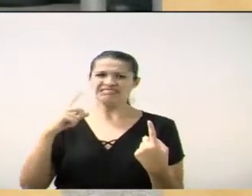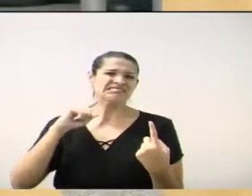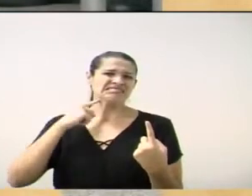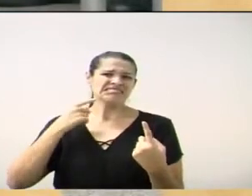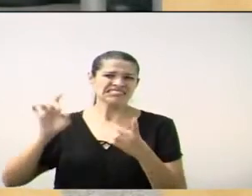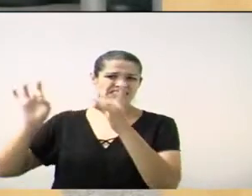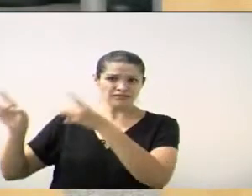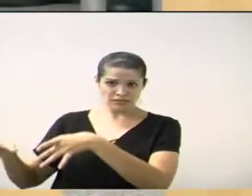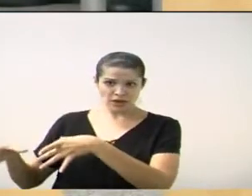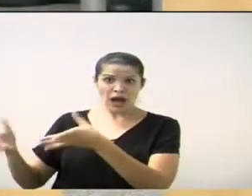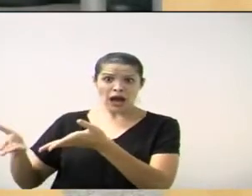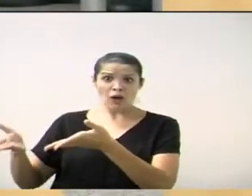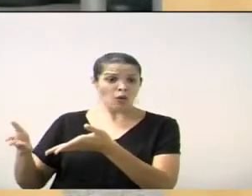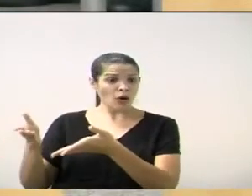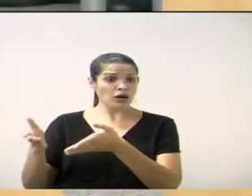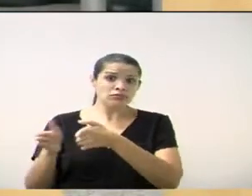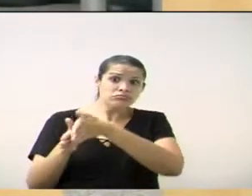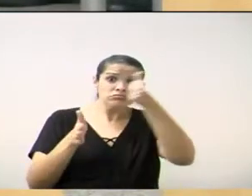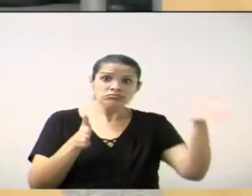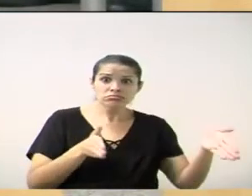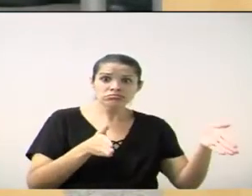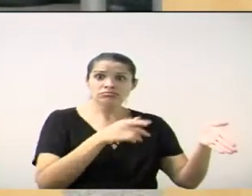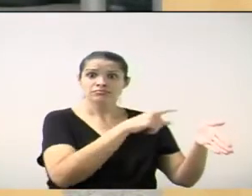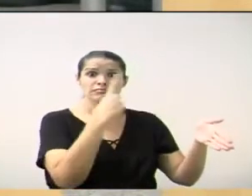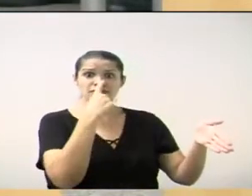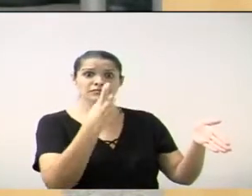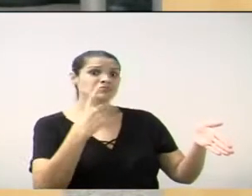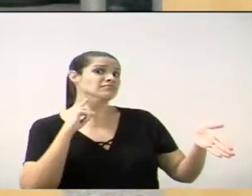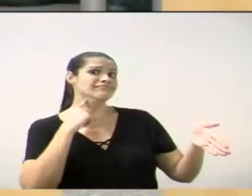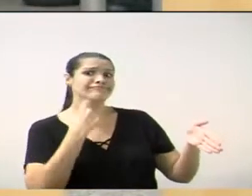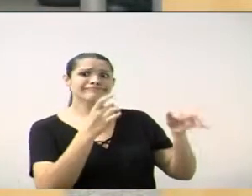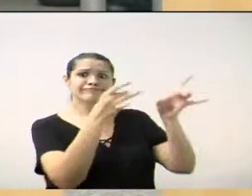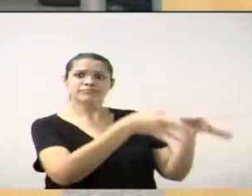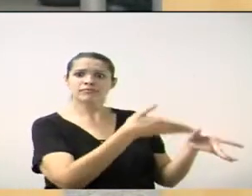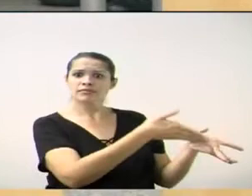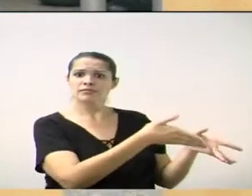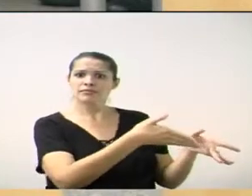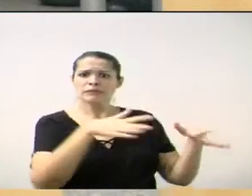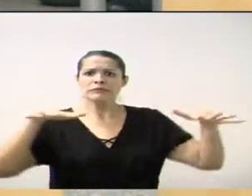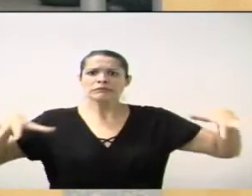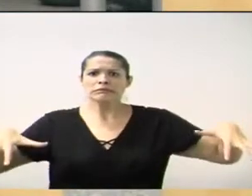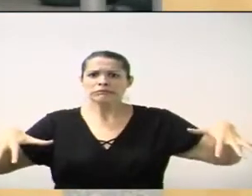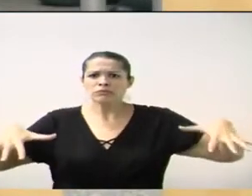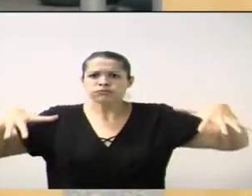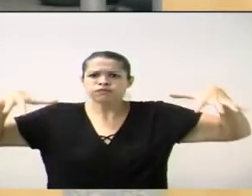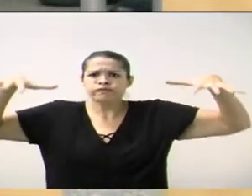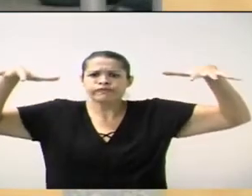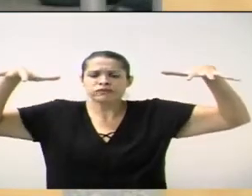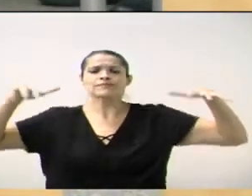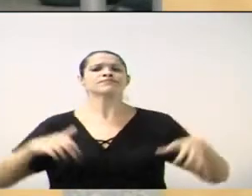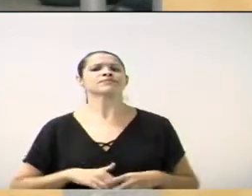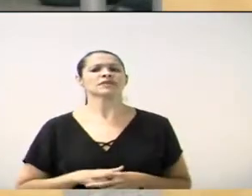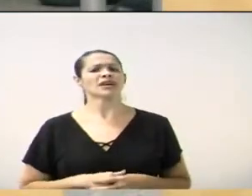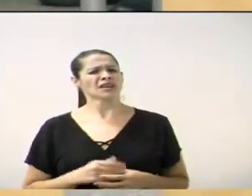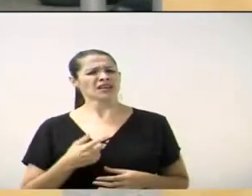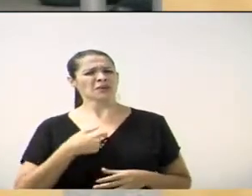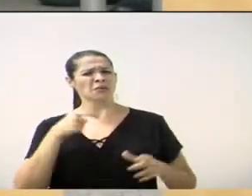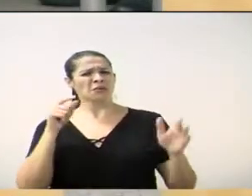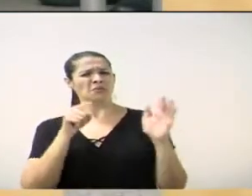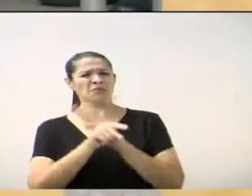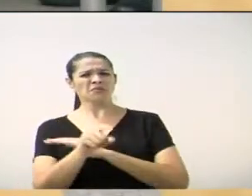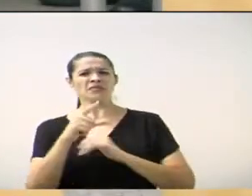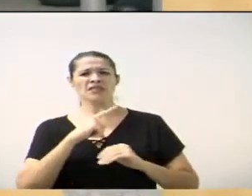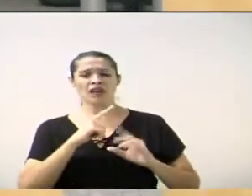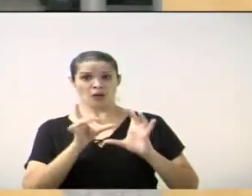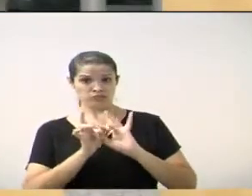eles têm licença para oito anos, para funcionar ainda no município? Mas será que realmente existe essa licença?